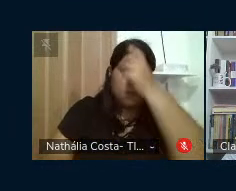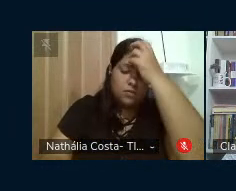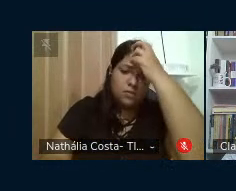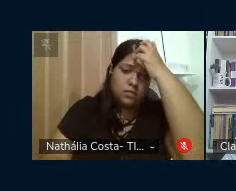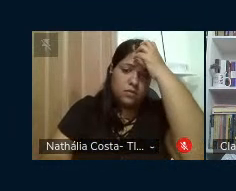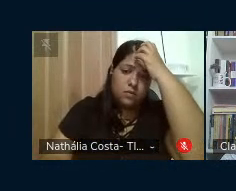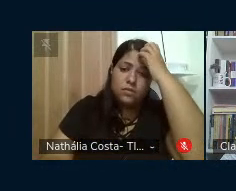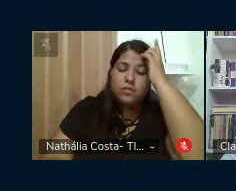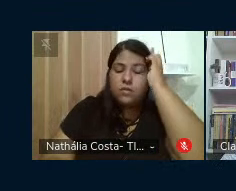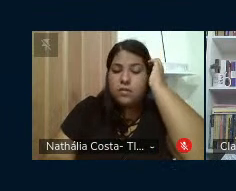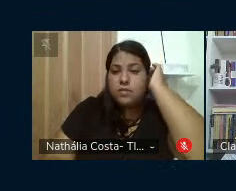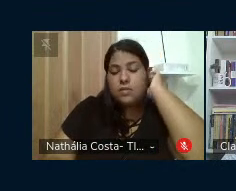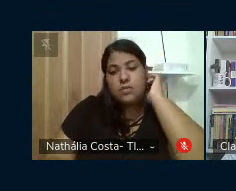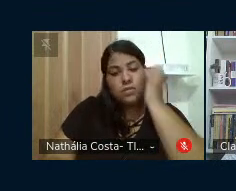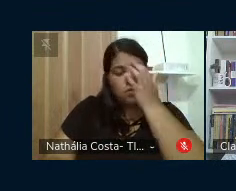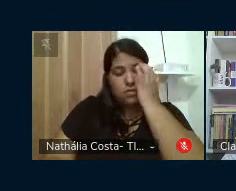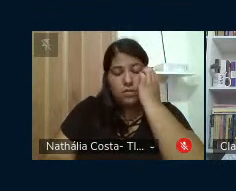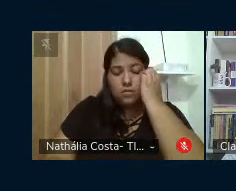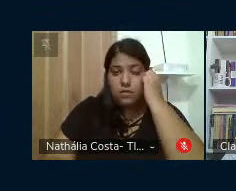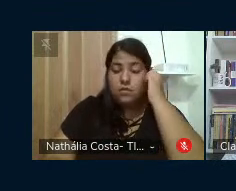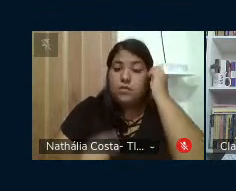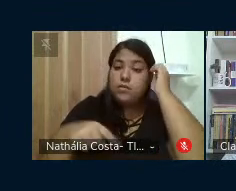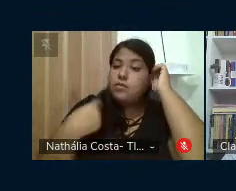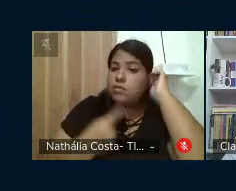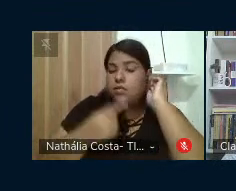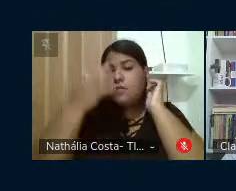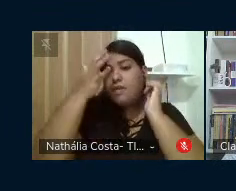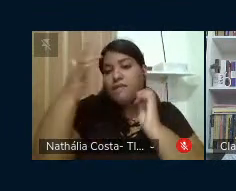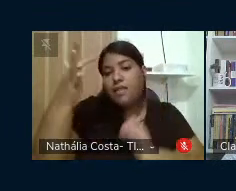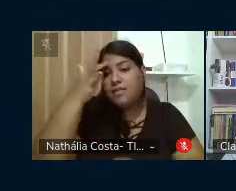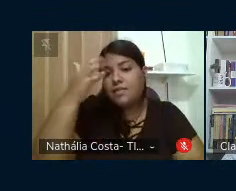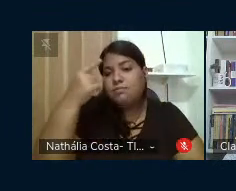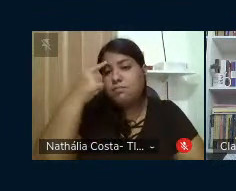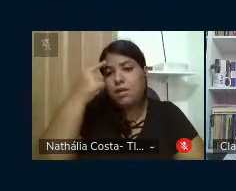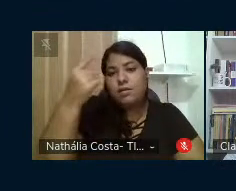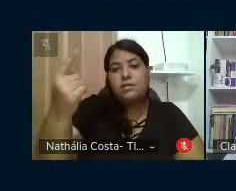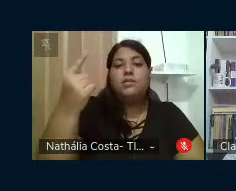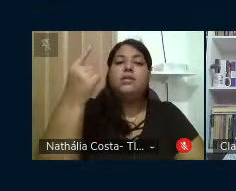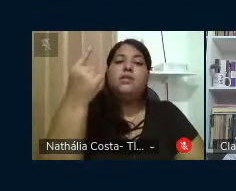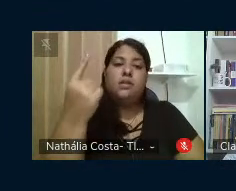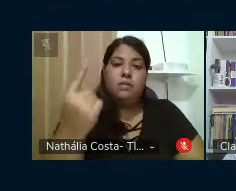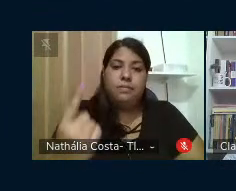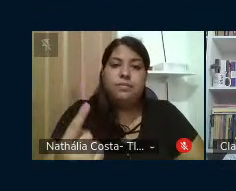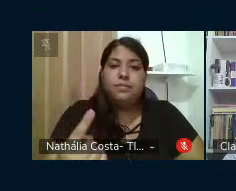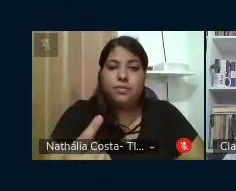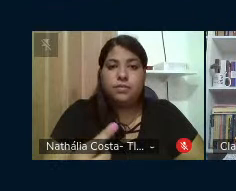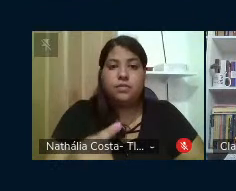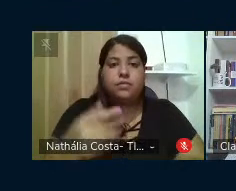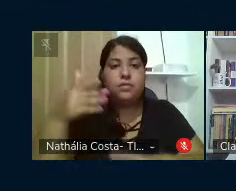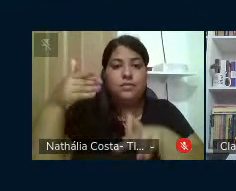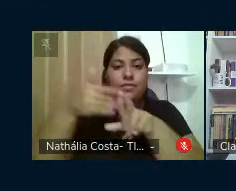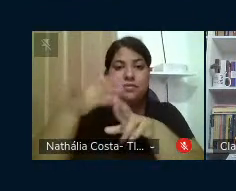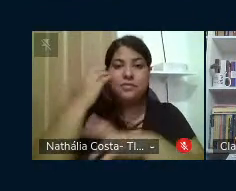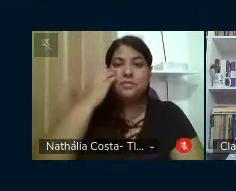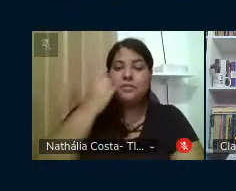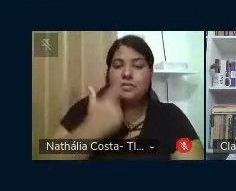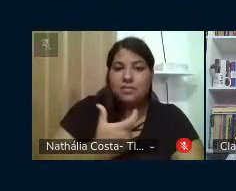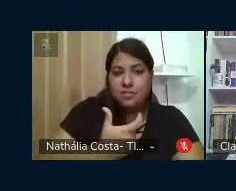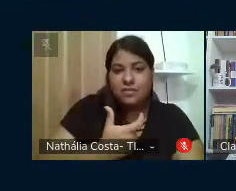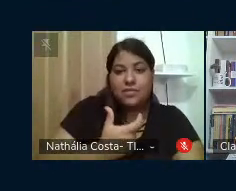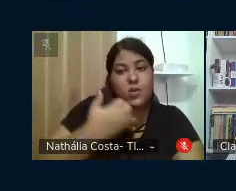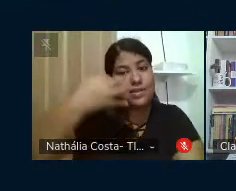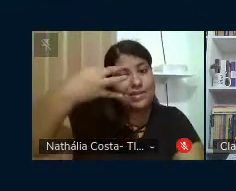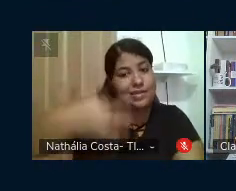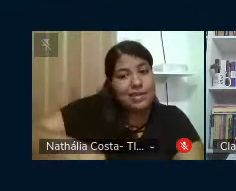caminharmos pensando refletindo pautado nos referenciais freirianos com a